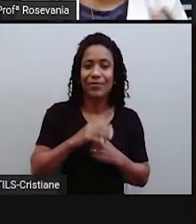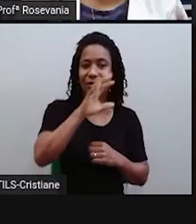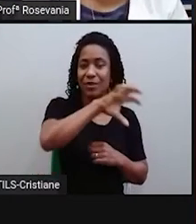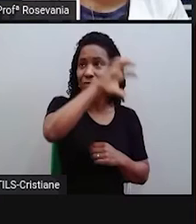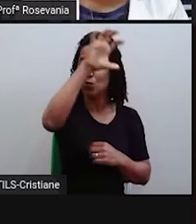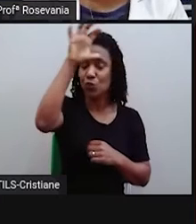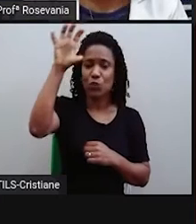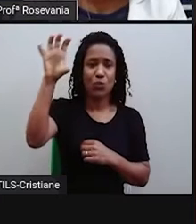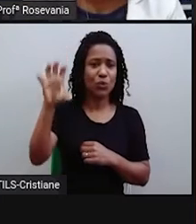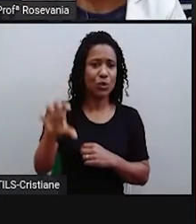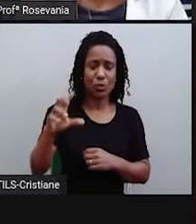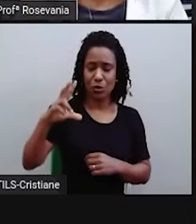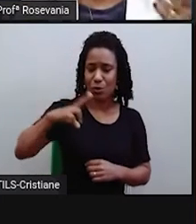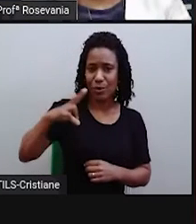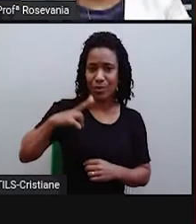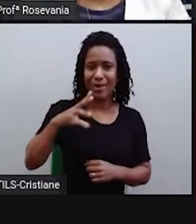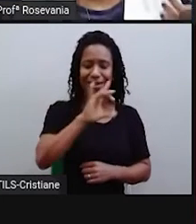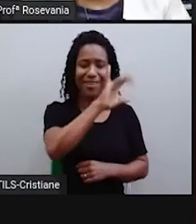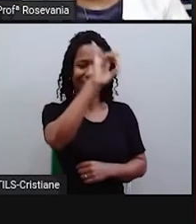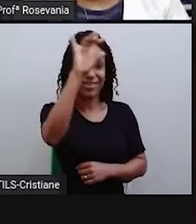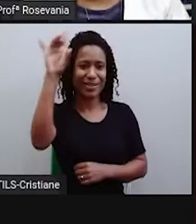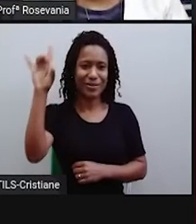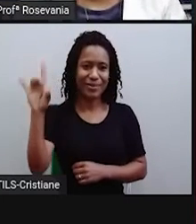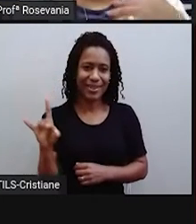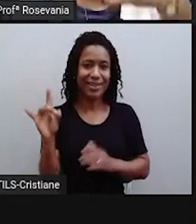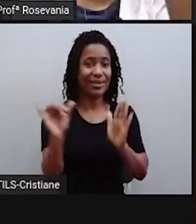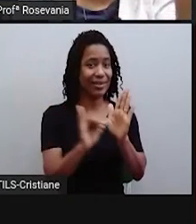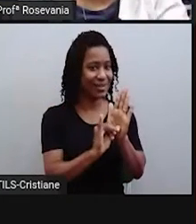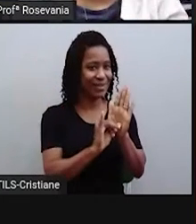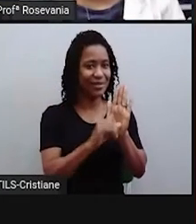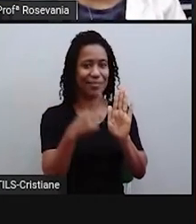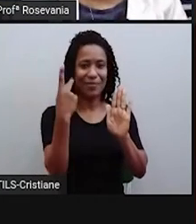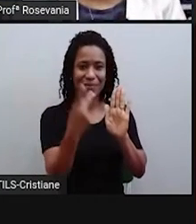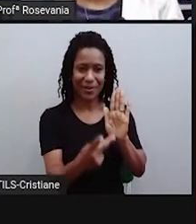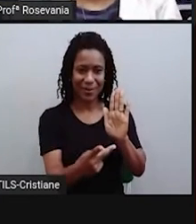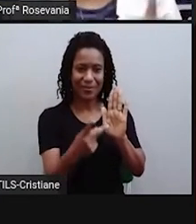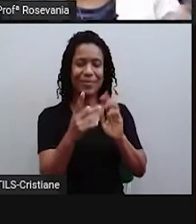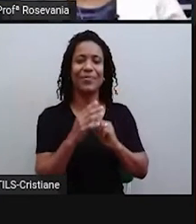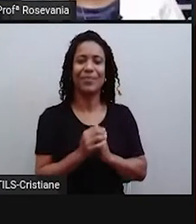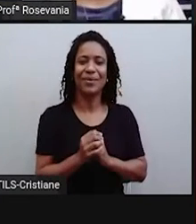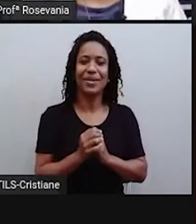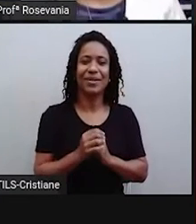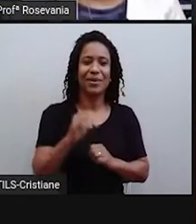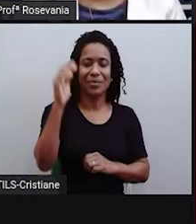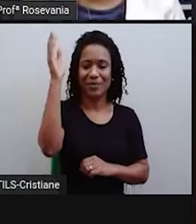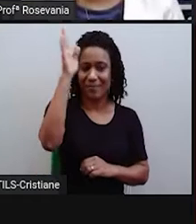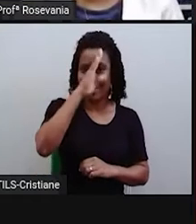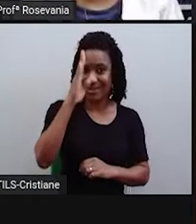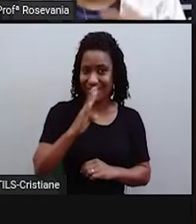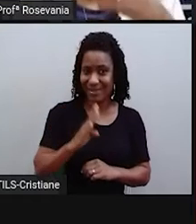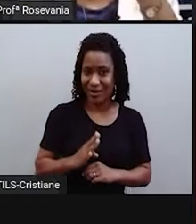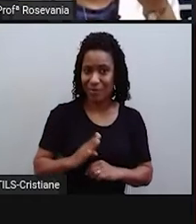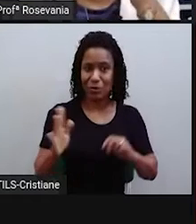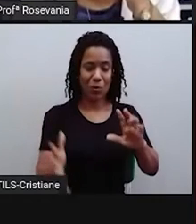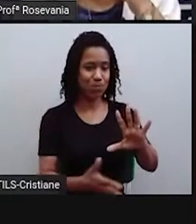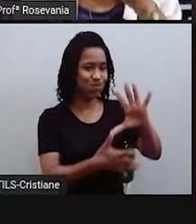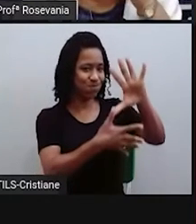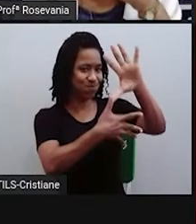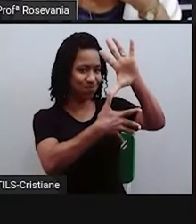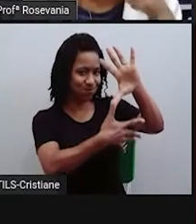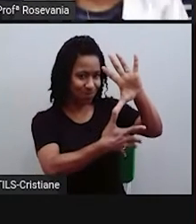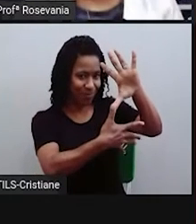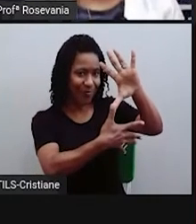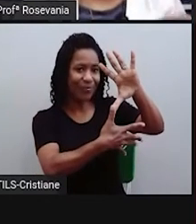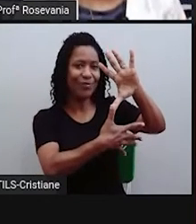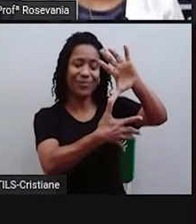particularidades de cada cantinho de um país tão grande, que às vezes é confundido até com o continente da América do Sul, mas que vocês